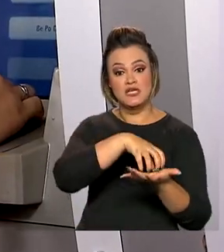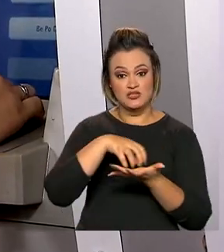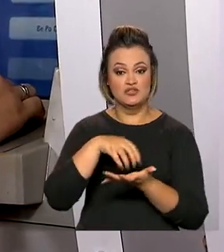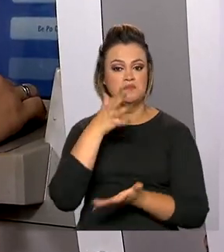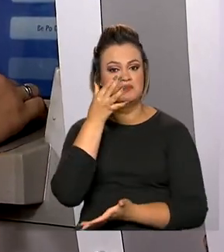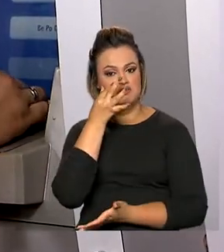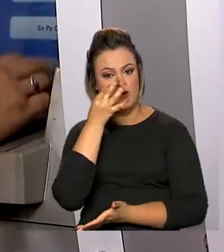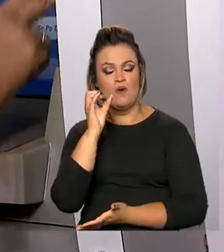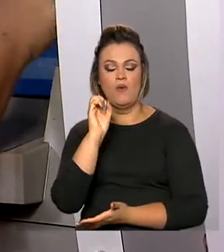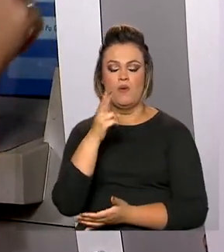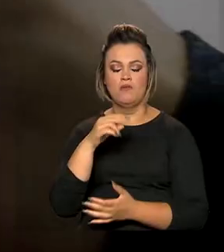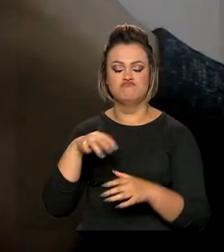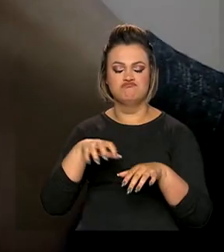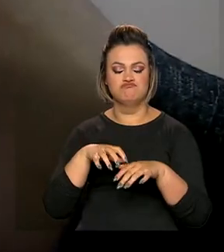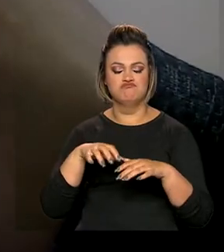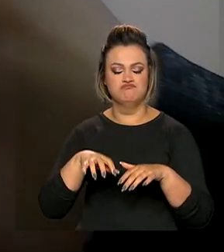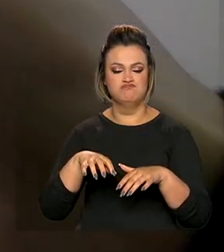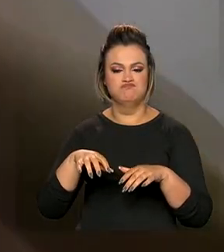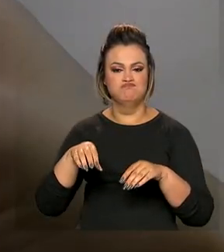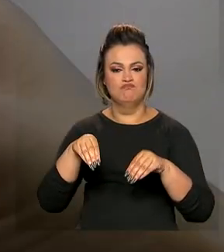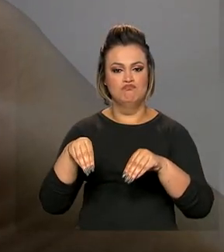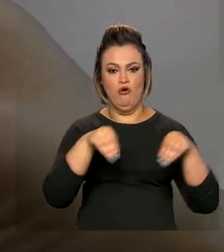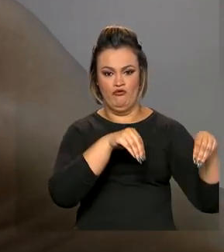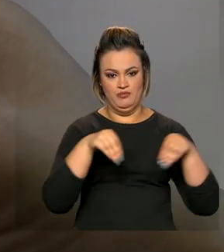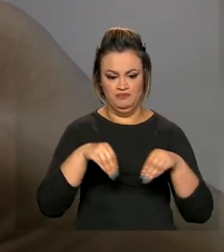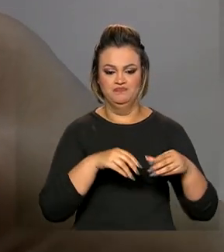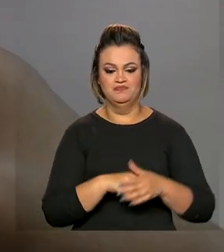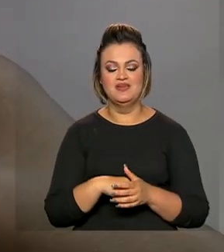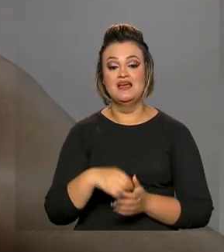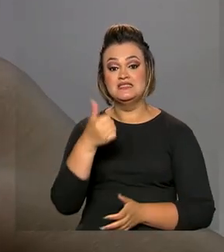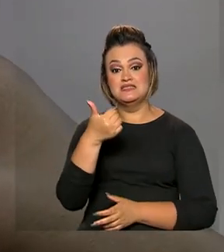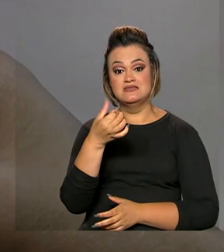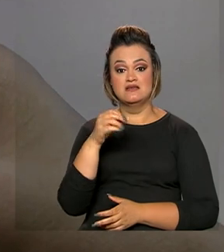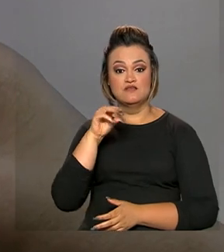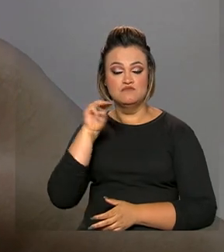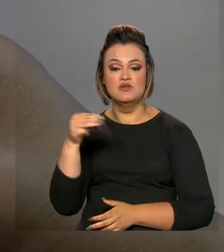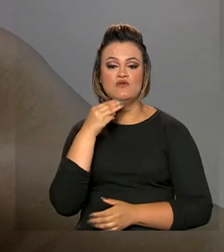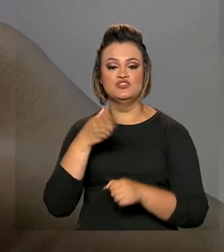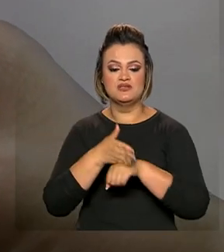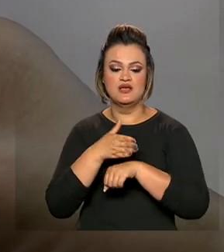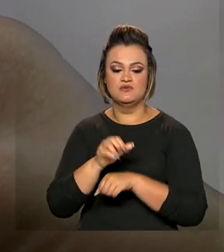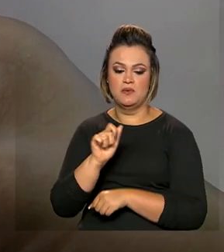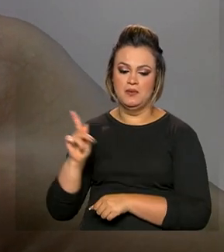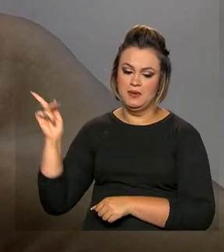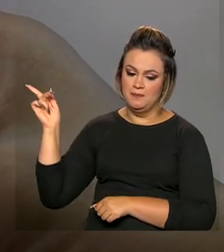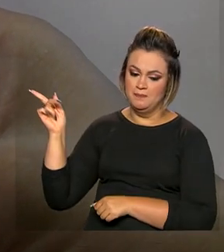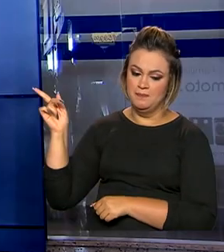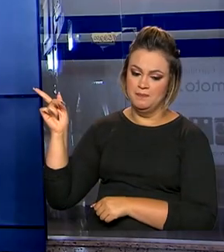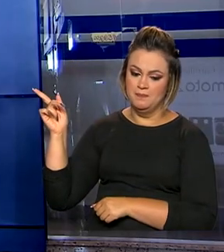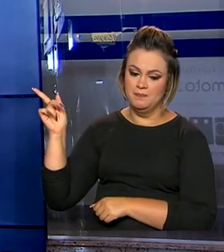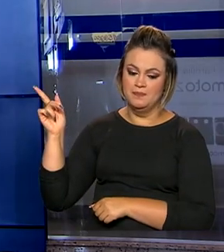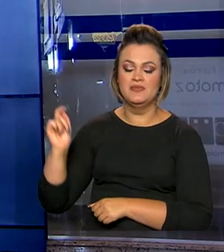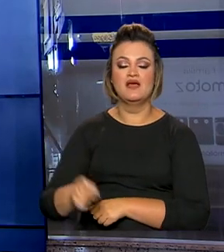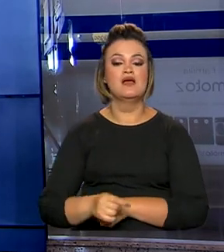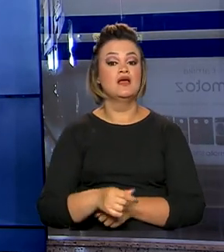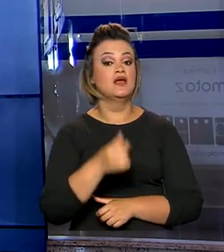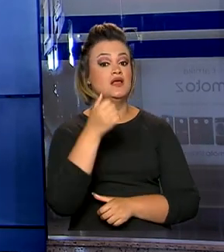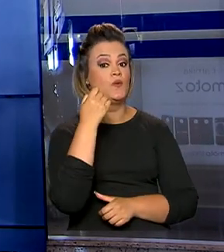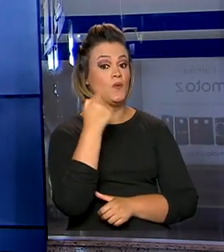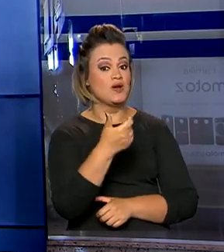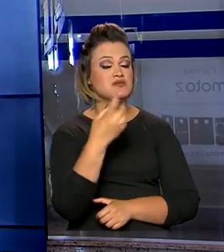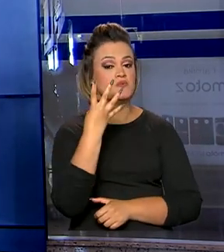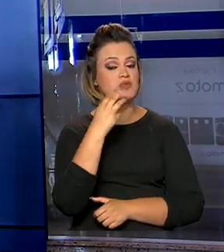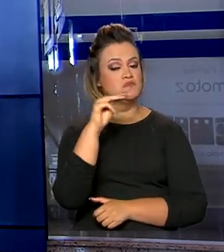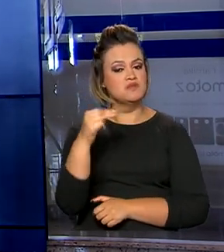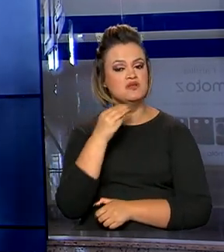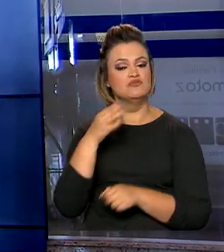físicas e móveis. Já teve 16 milhões e meio de acessos no aplicativo Caixa Tem e cerca de 4